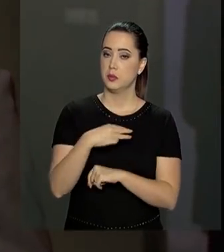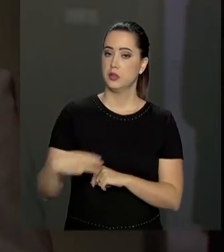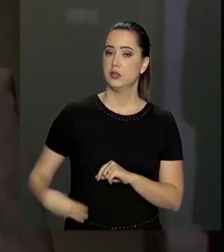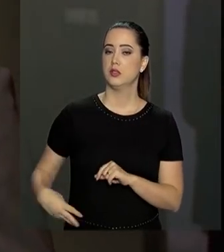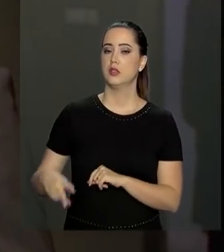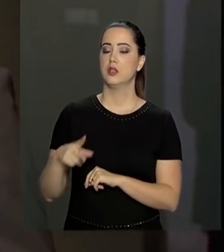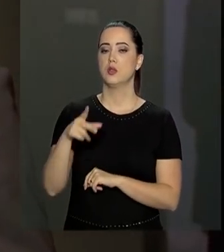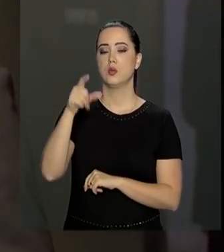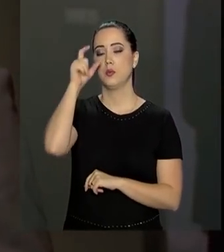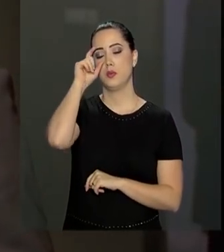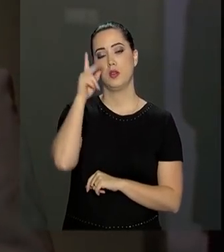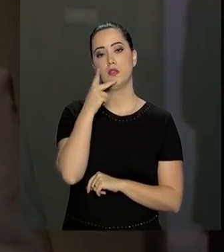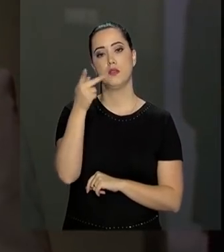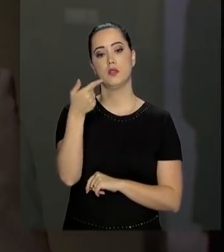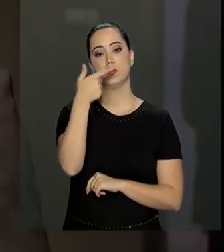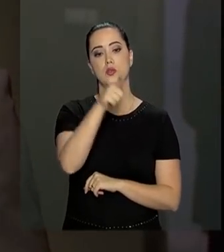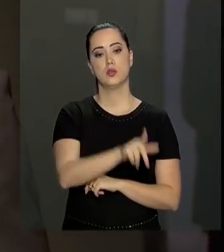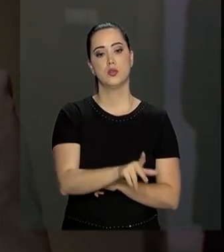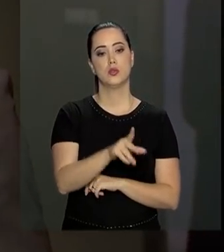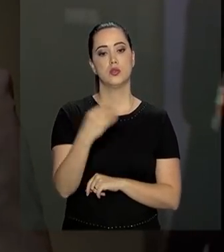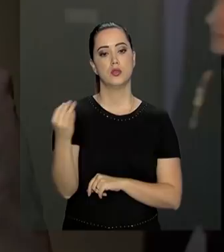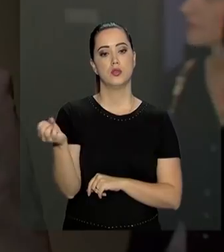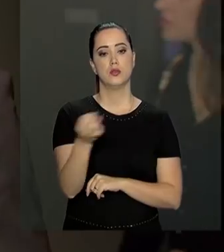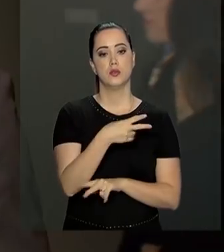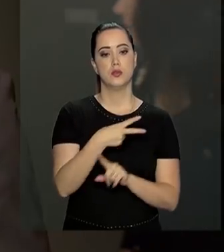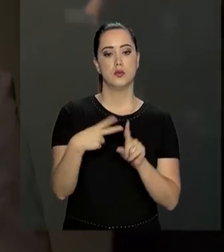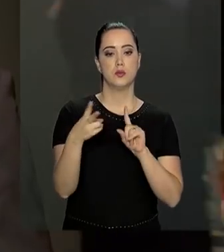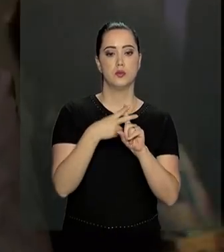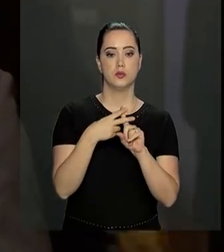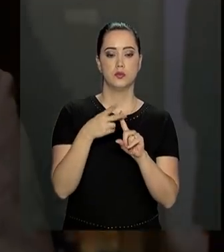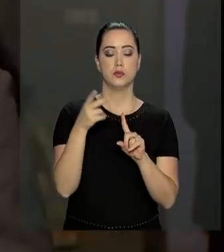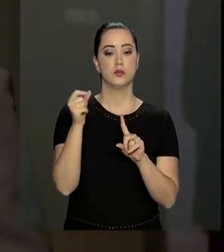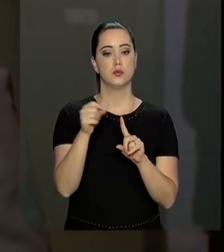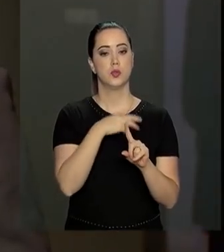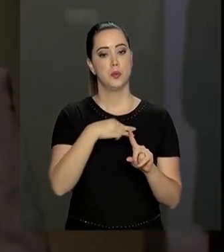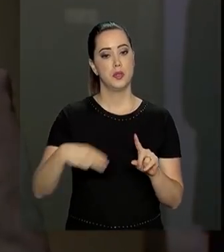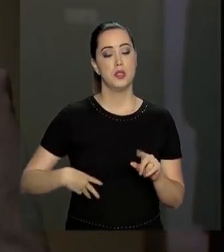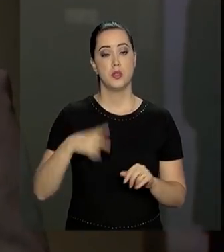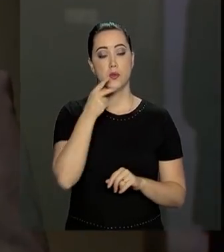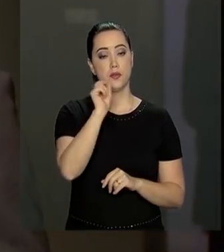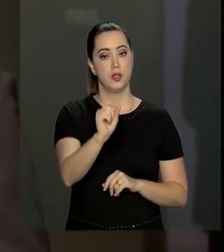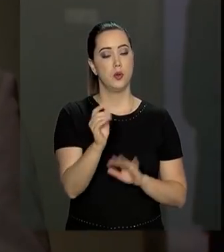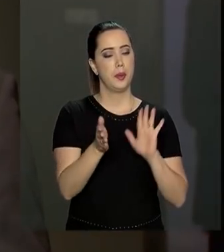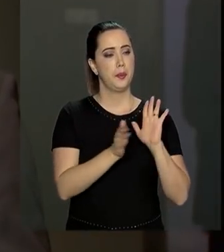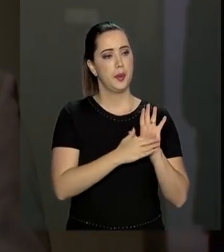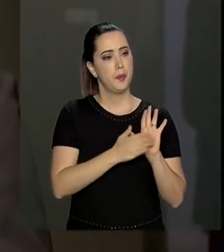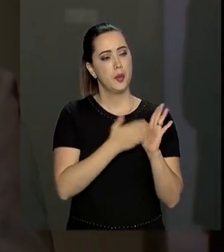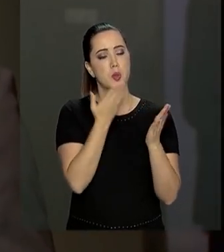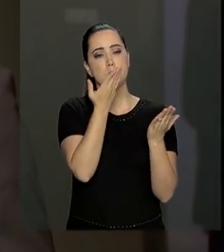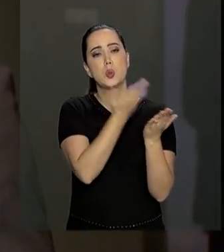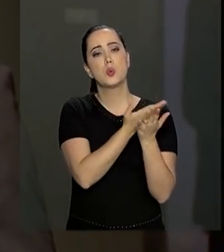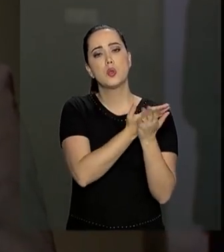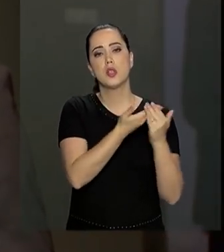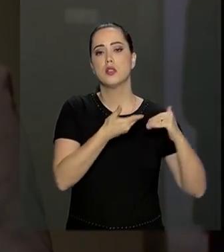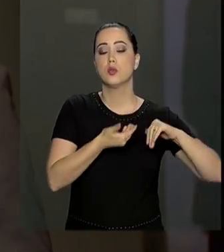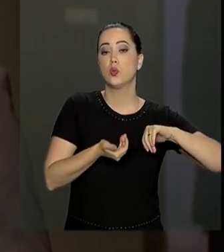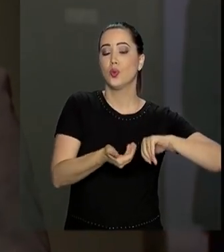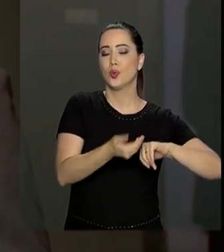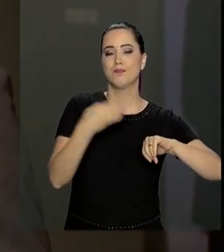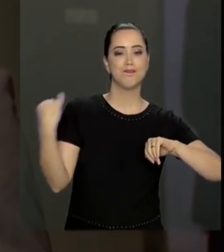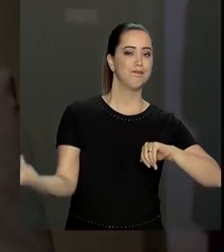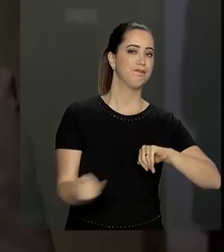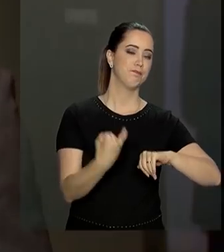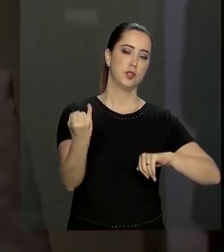Paulo Guedes voltou a defender a nova Previdência. O ministro disse que a proposta em análise no Congresso é